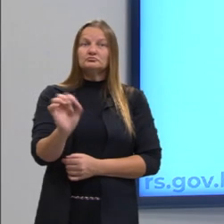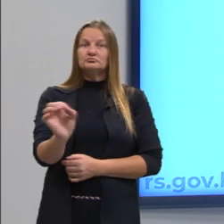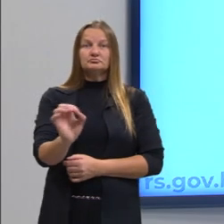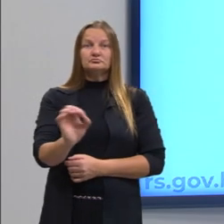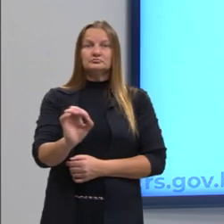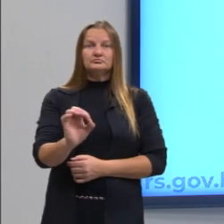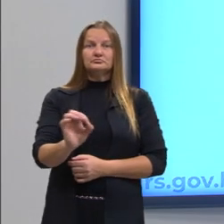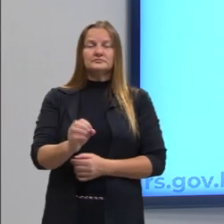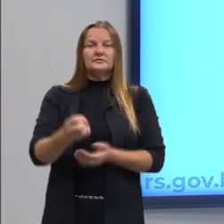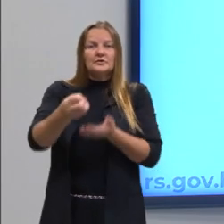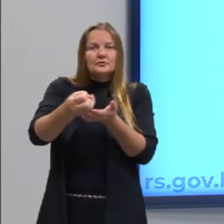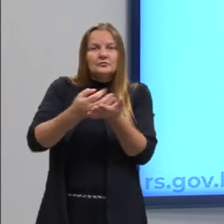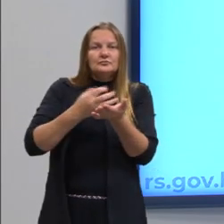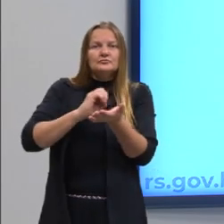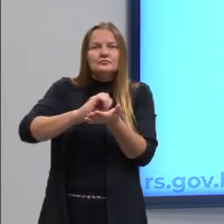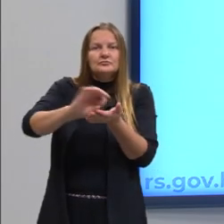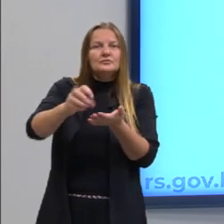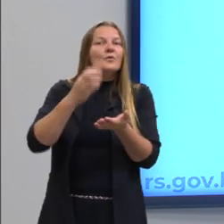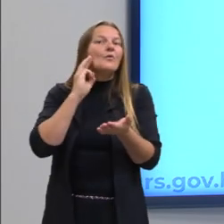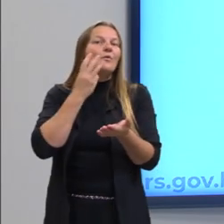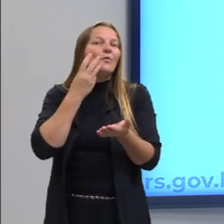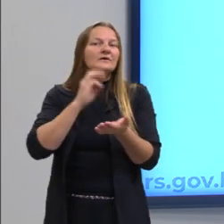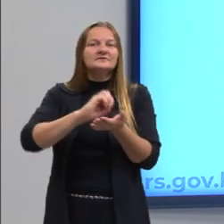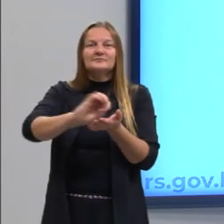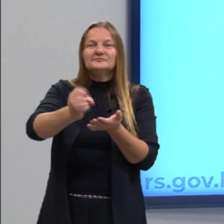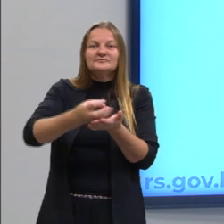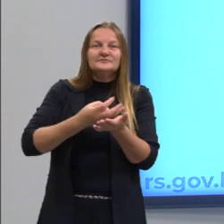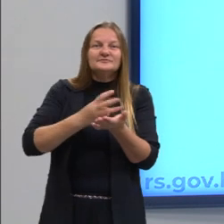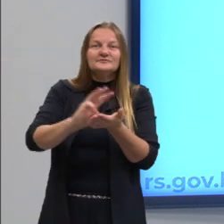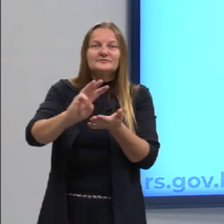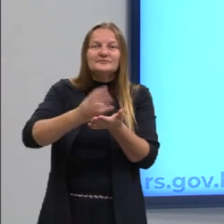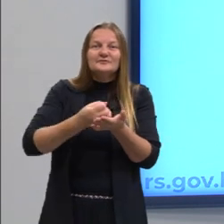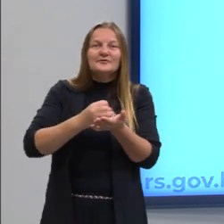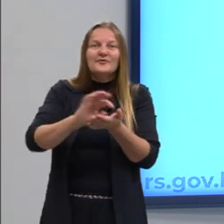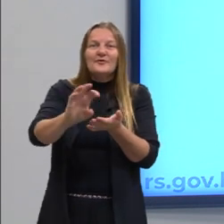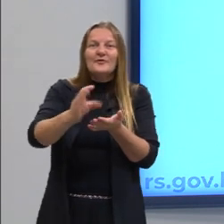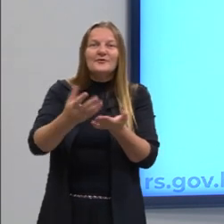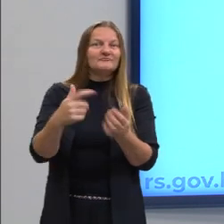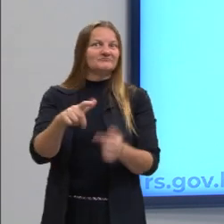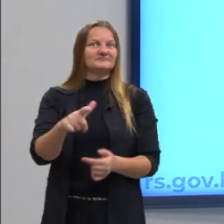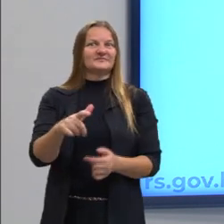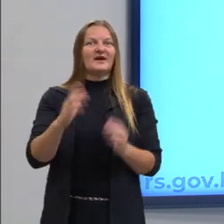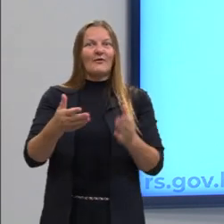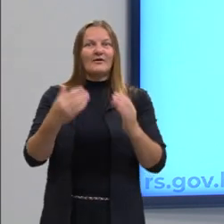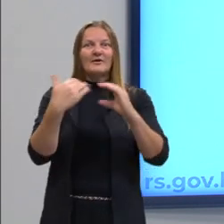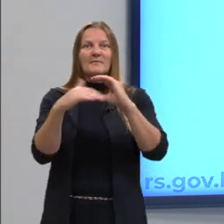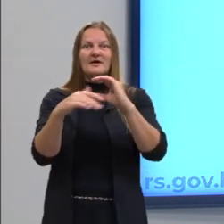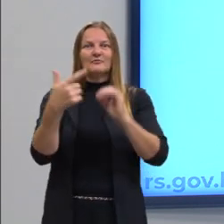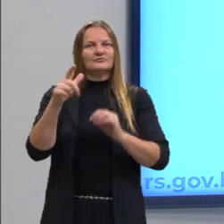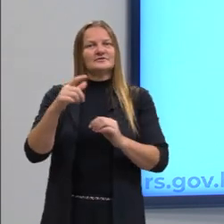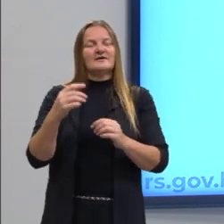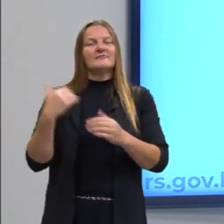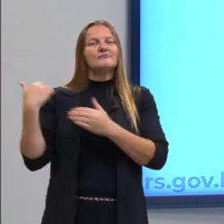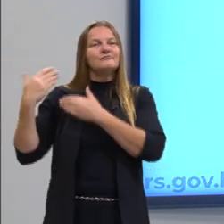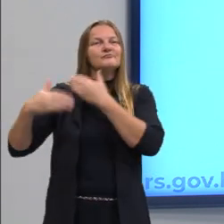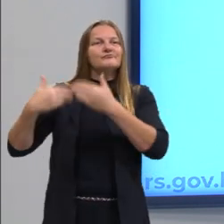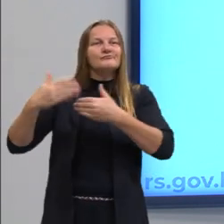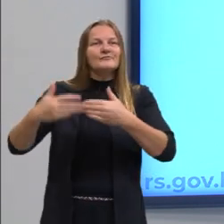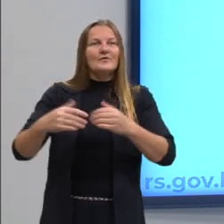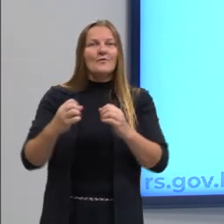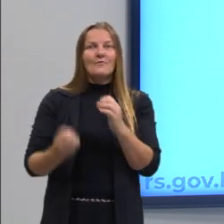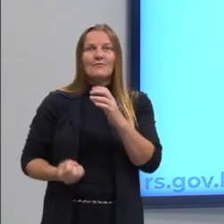mensagem do WhatsApp, não existia o e-mail. Hoje, existem. Porque o tempo foi passando e foi